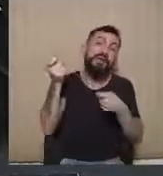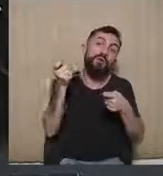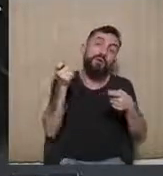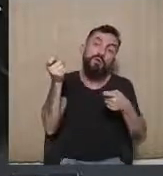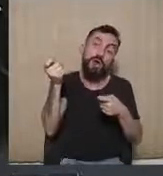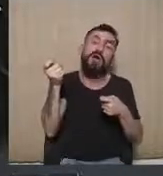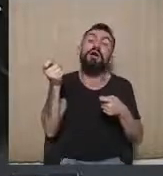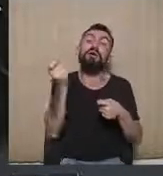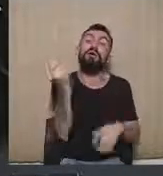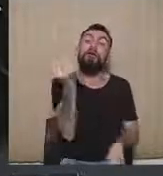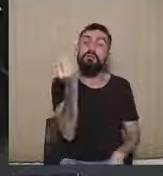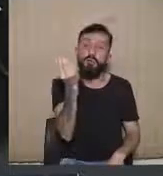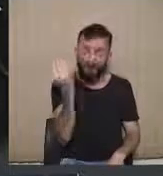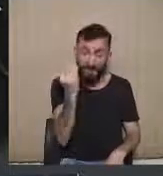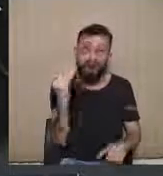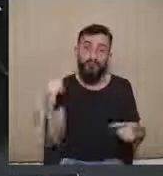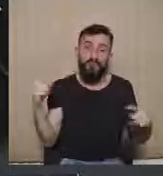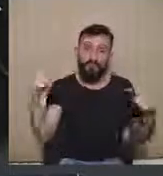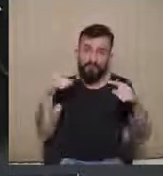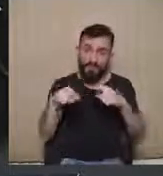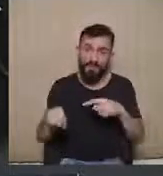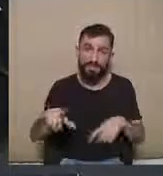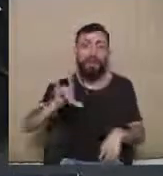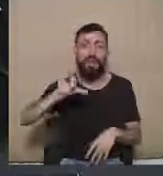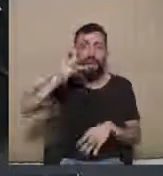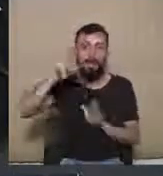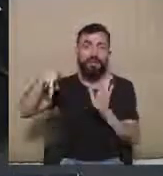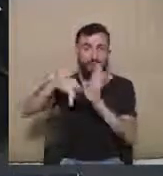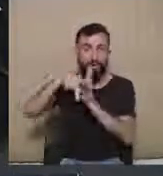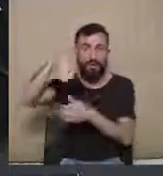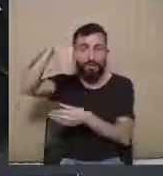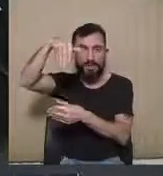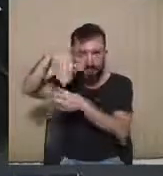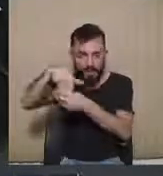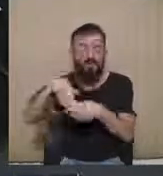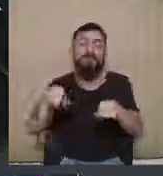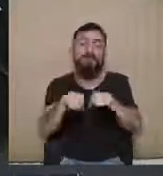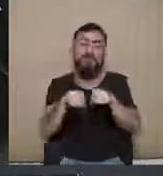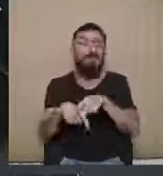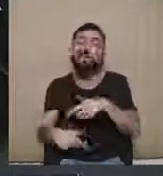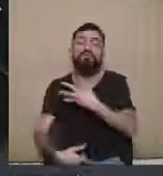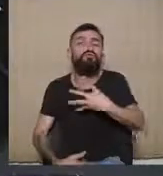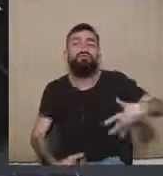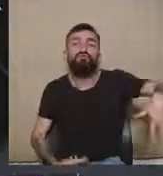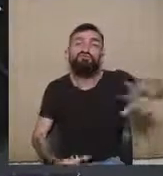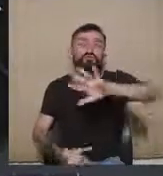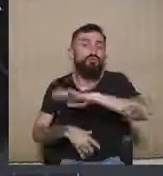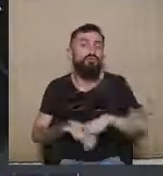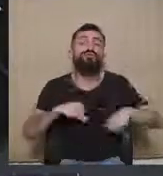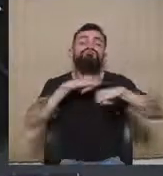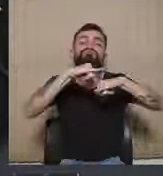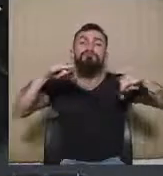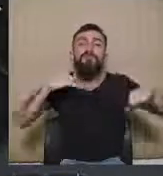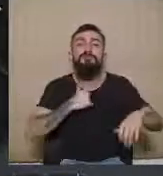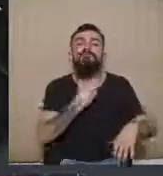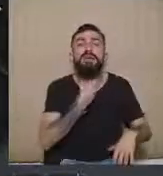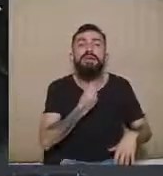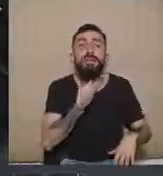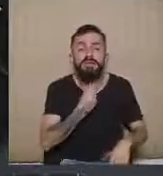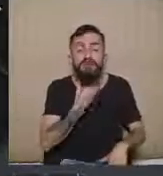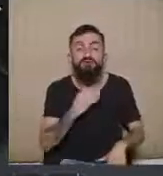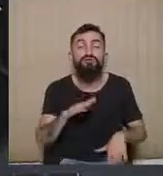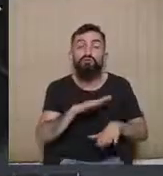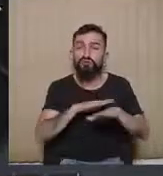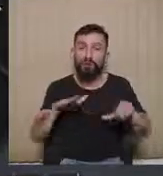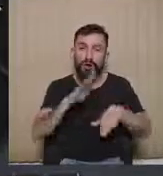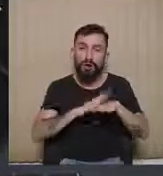só o direito eleitoral, mas que atinge o direito em geral. As fake news não são geradas somente para